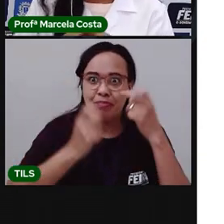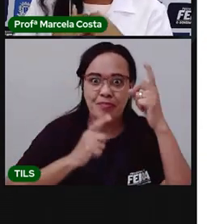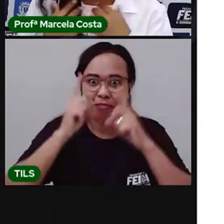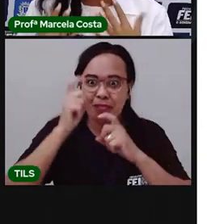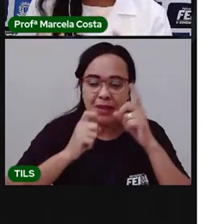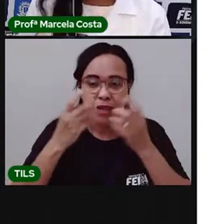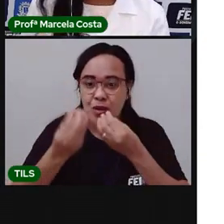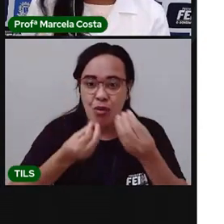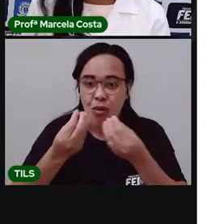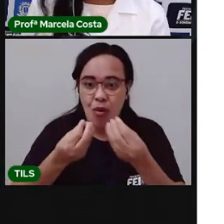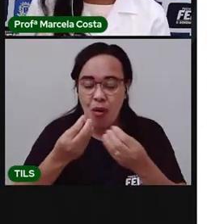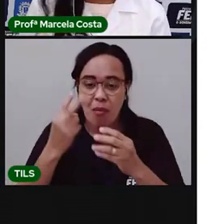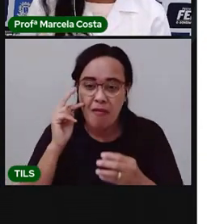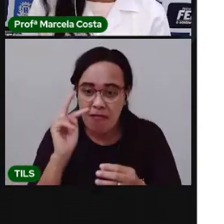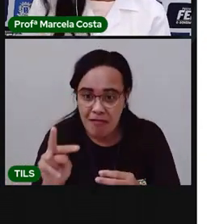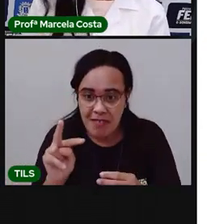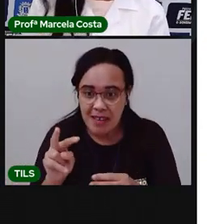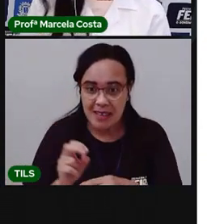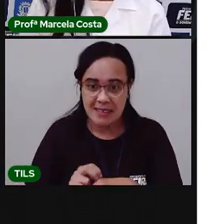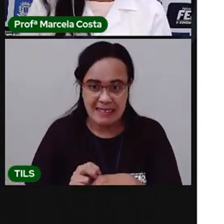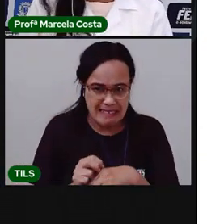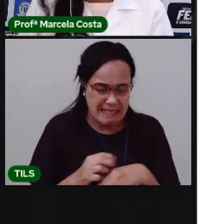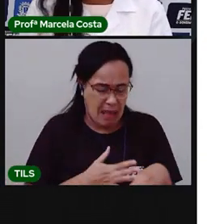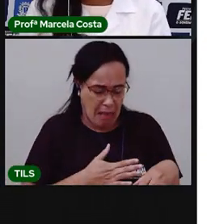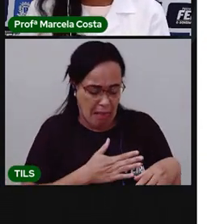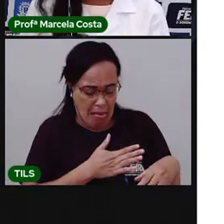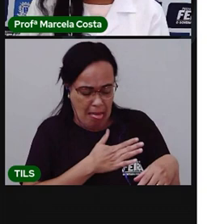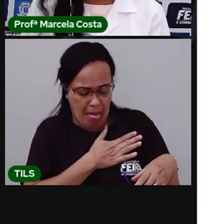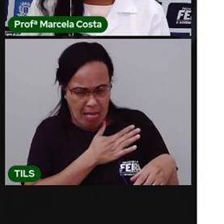Como é que seu rosto fica quando você está sentindo nojo?